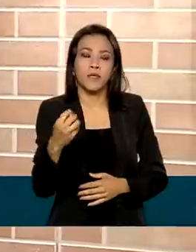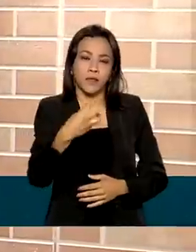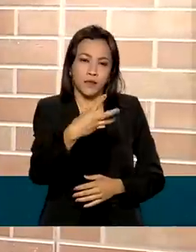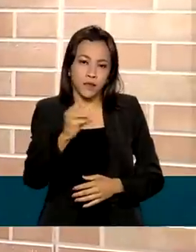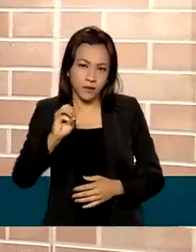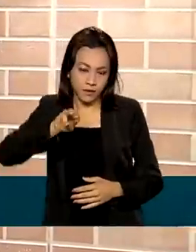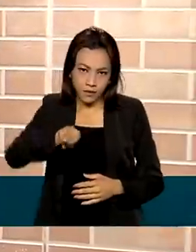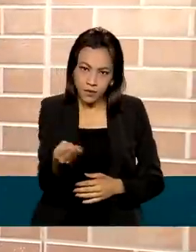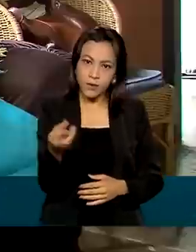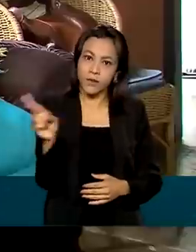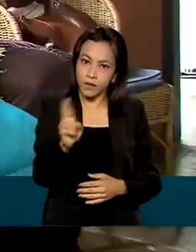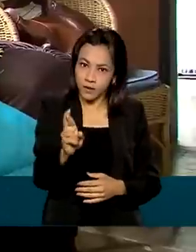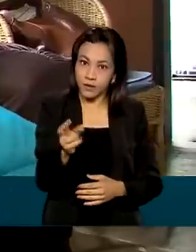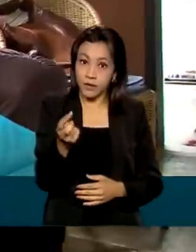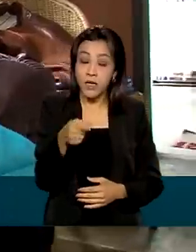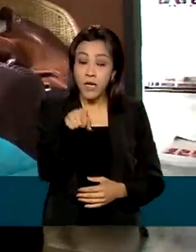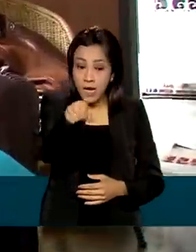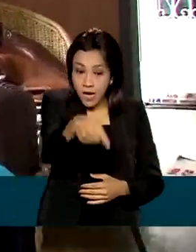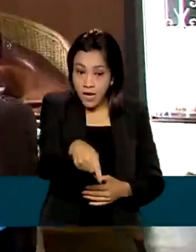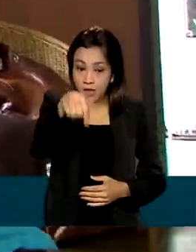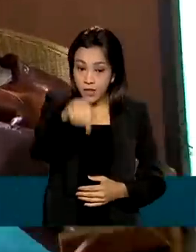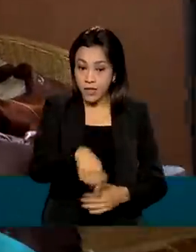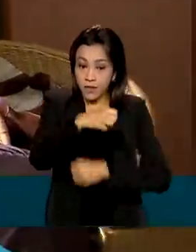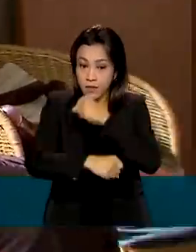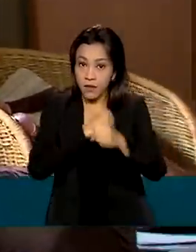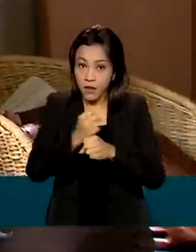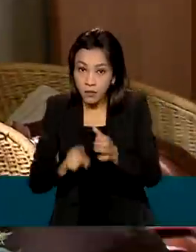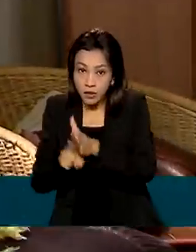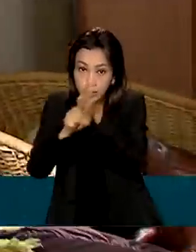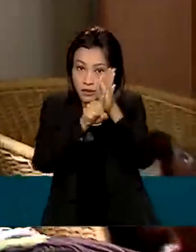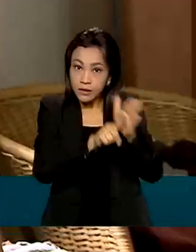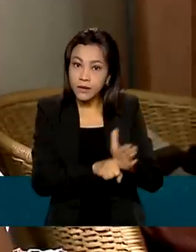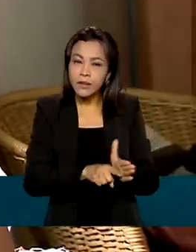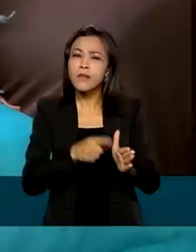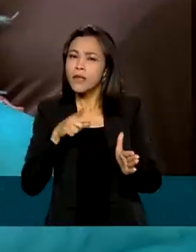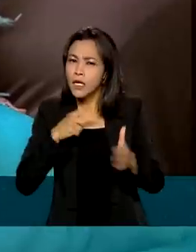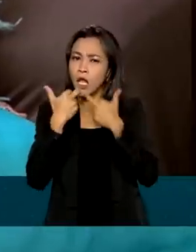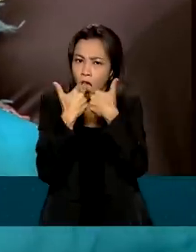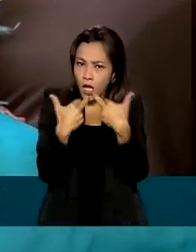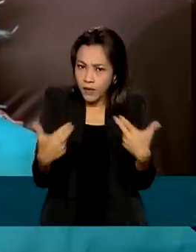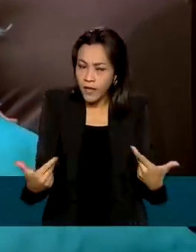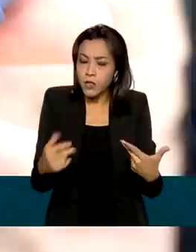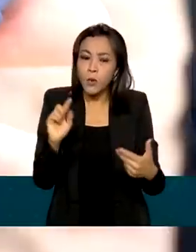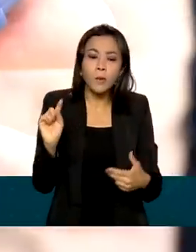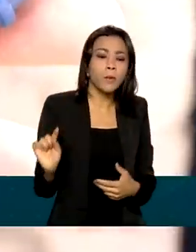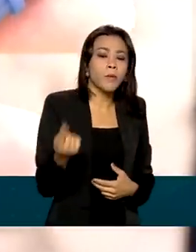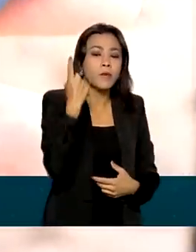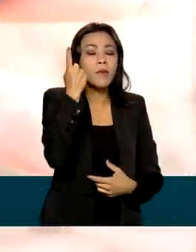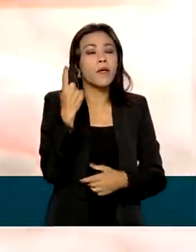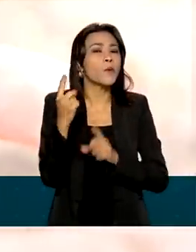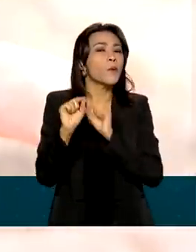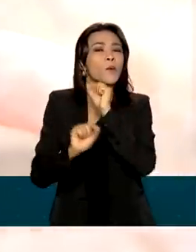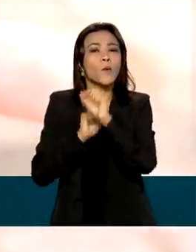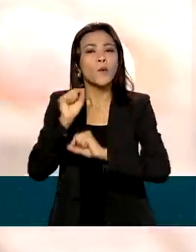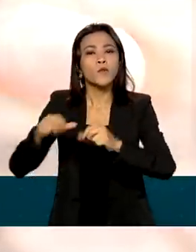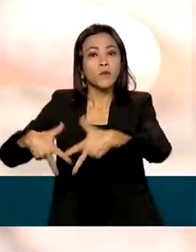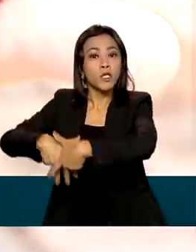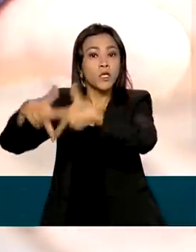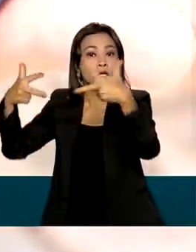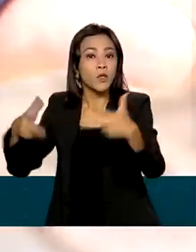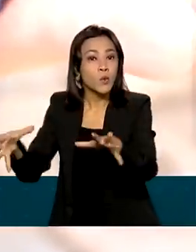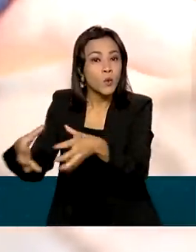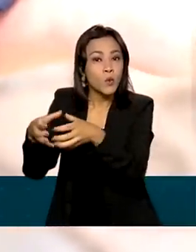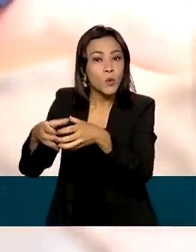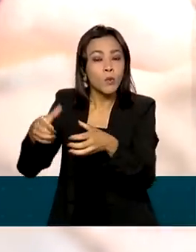300 milhões de reais. O censo 2022 tem algumas novidades, como o primeiro levantamento sobre as comunidades quilombolas